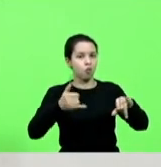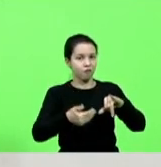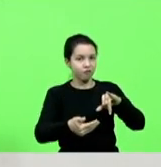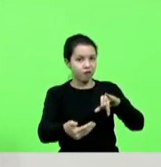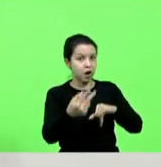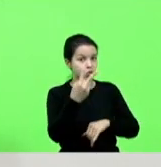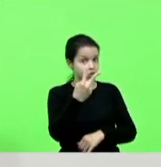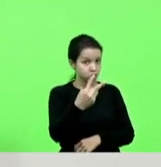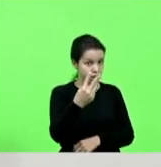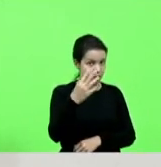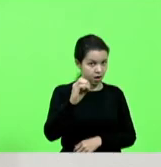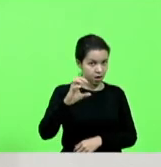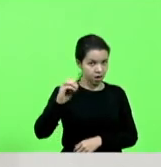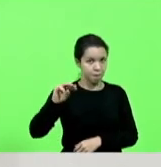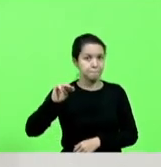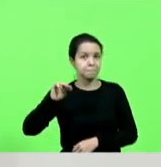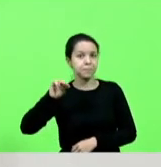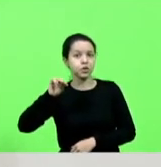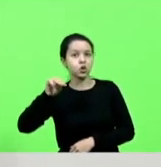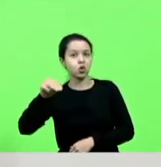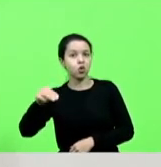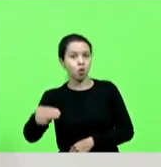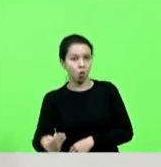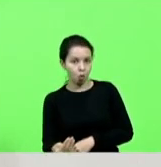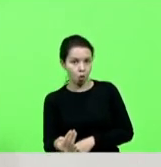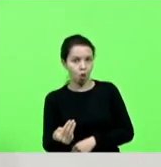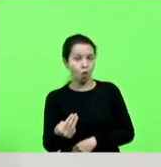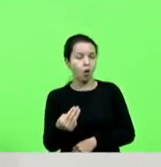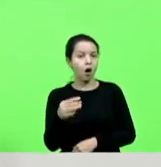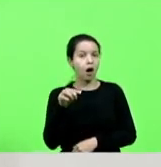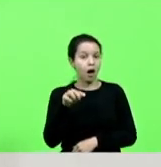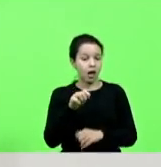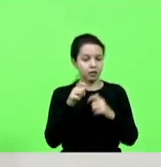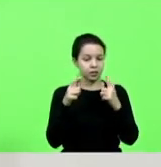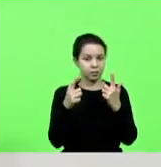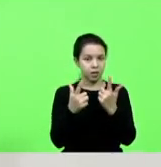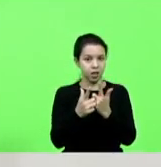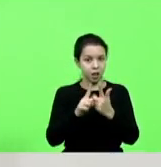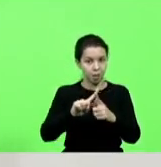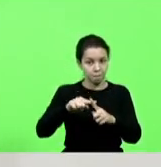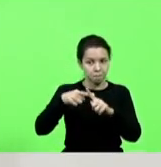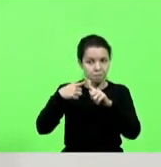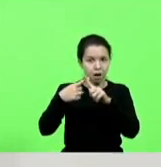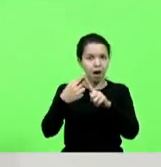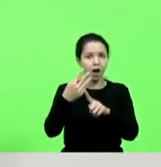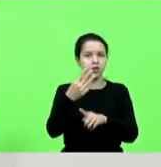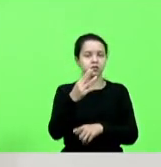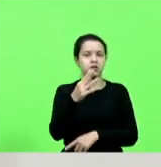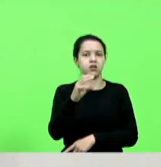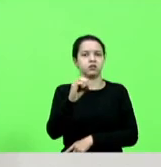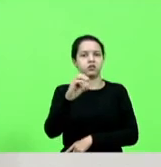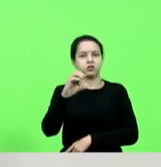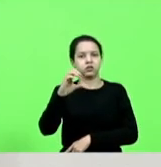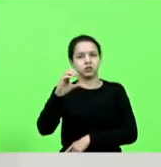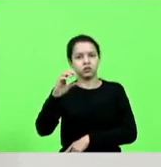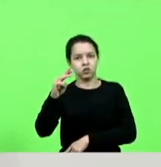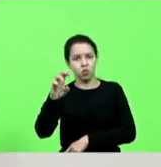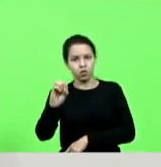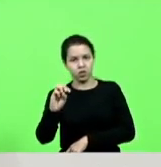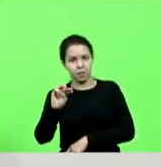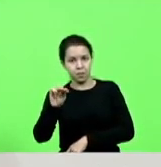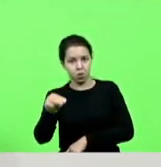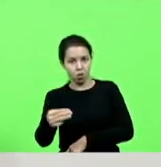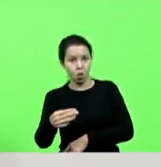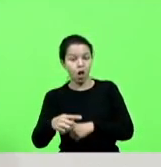e a Assembleia Legislativa transforma 200 milhões em 350 milhões a gente tem o corte